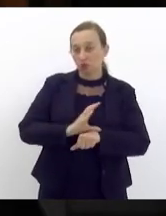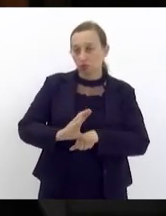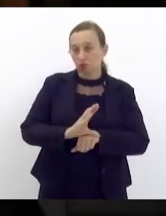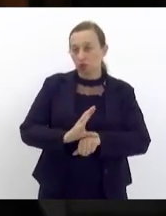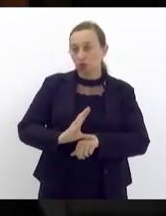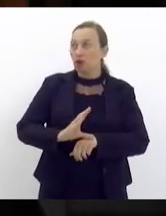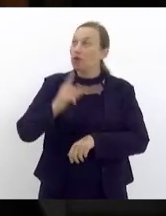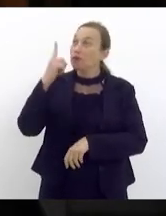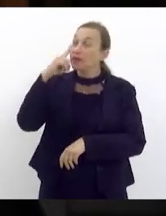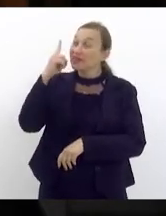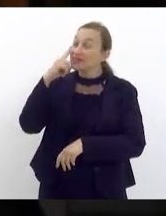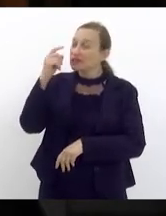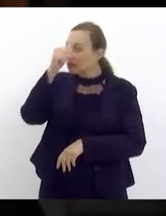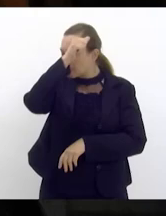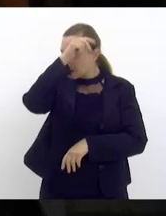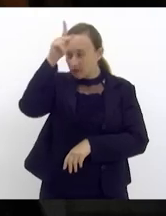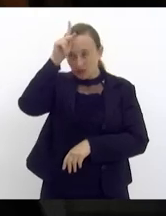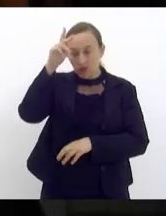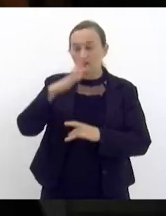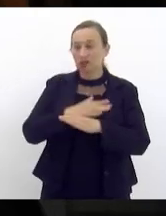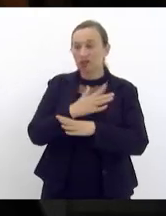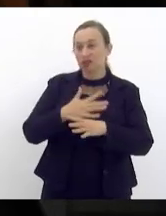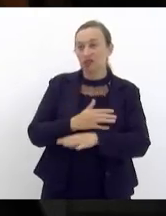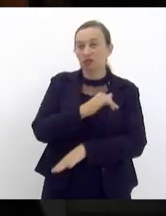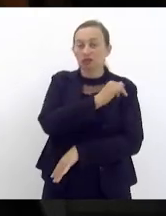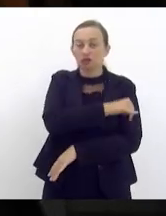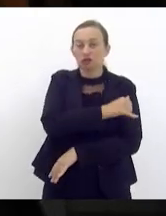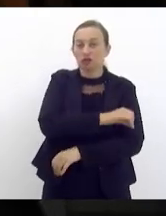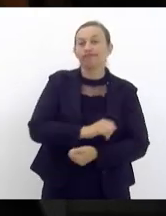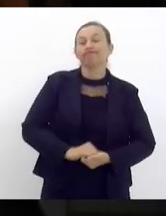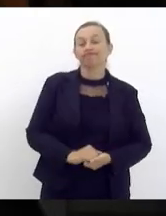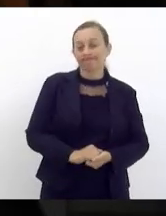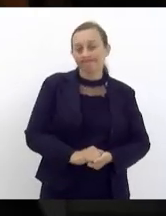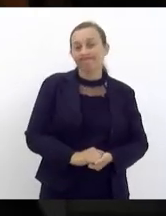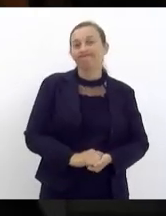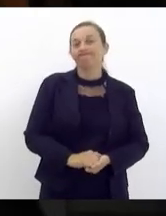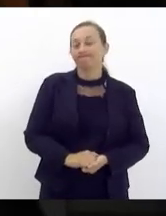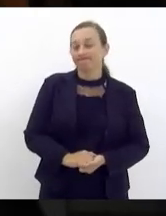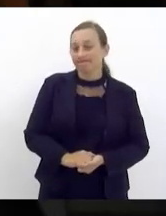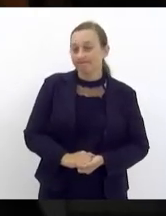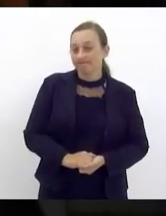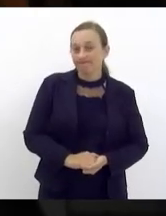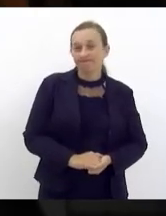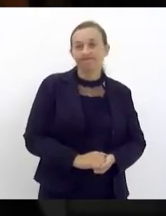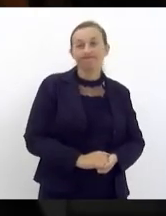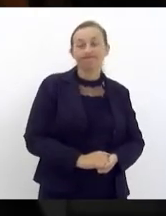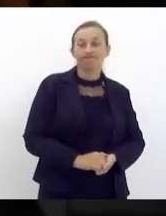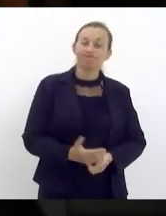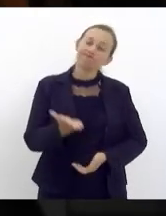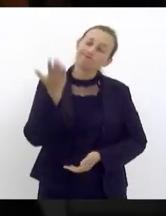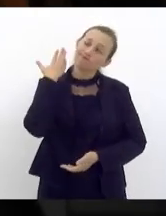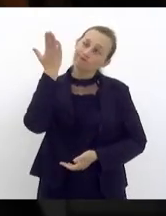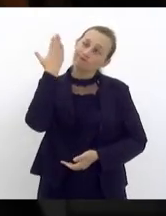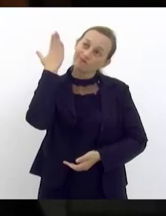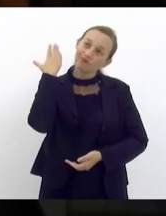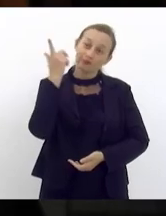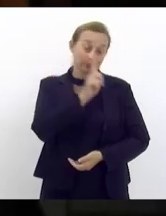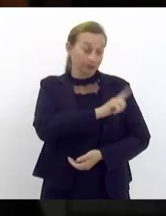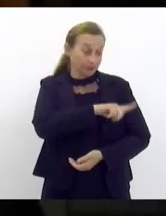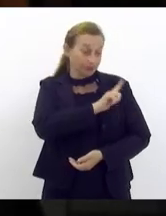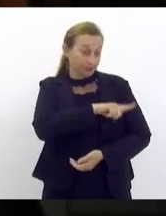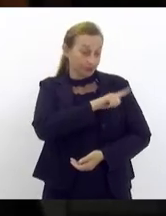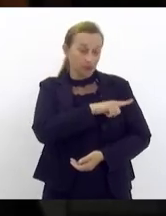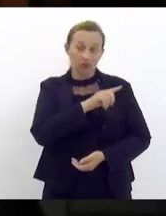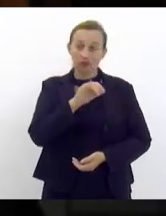inspirei na prefeitura da cidade do Rio de Janeiro que lá atrás na gestão do prefeito